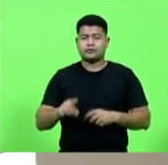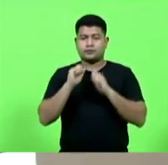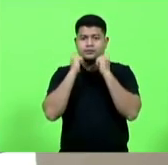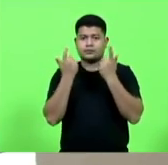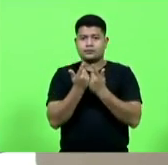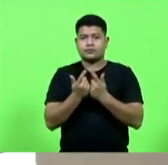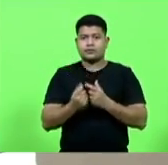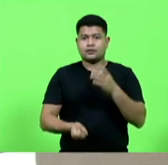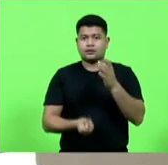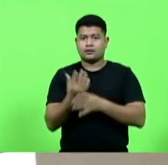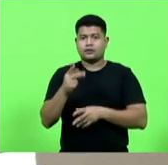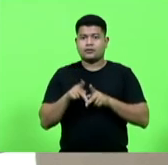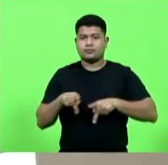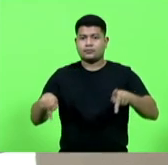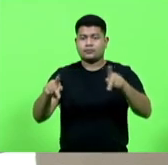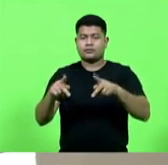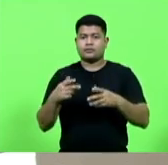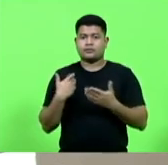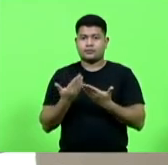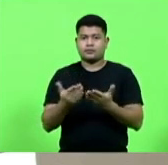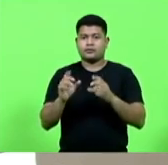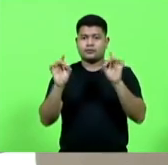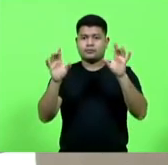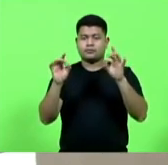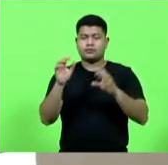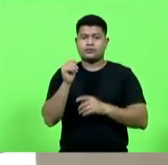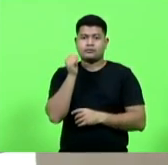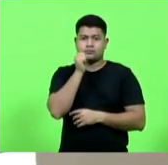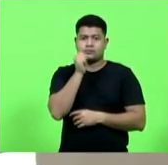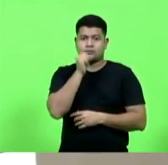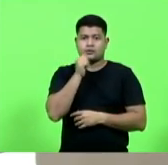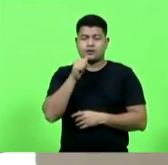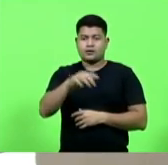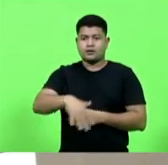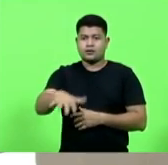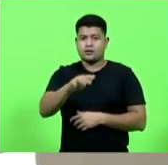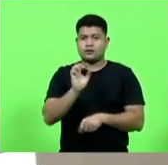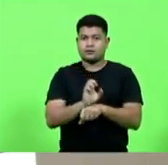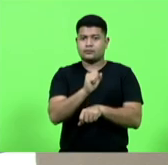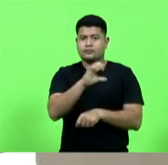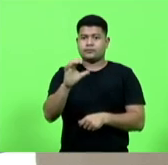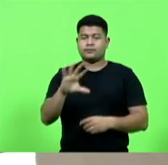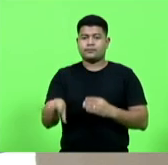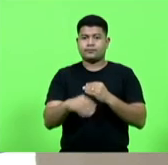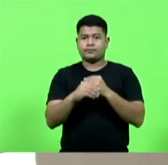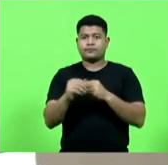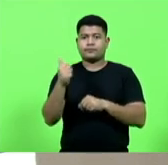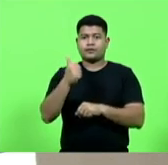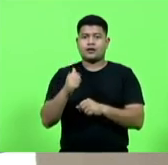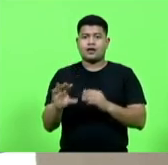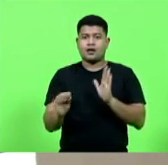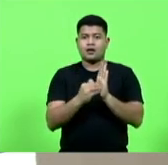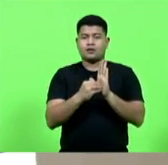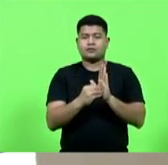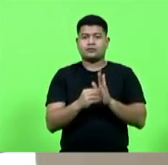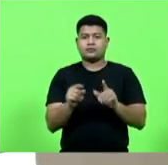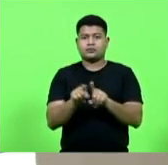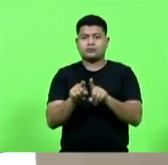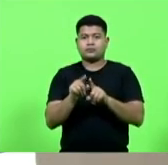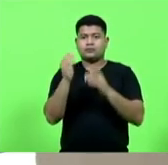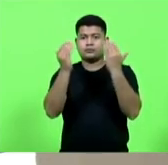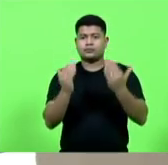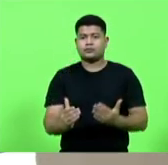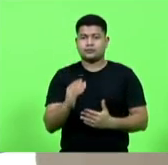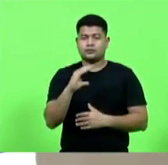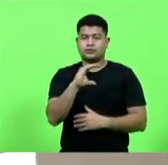a Procuradoria Especial da Mulher no âmbito da Assembleia Legislativa do Estado de Santa Catarina, com emenda aditiva e pareceres favoráveis das comissões de